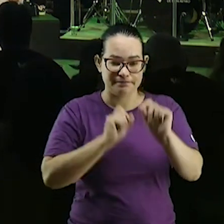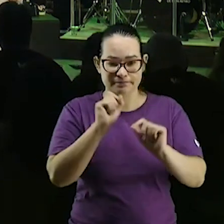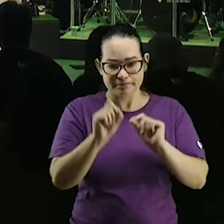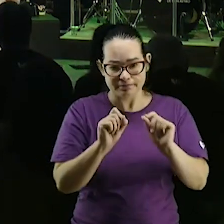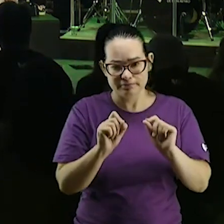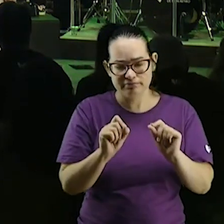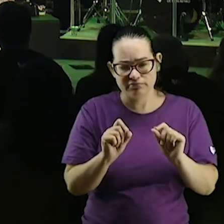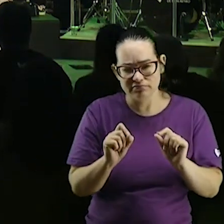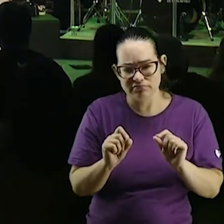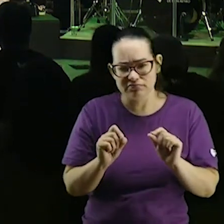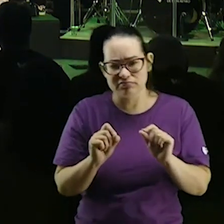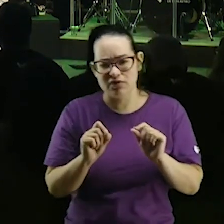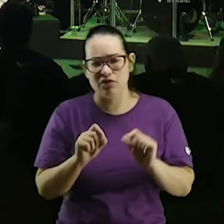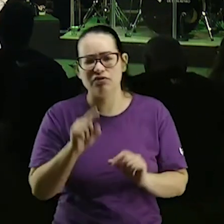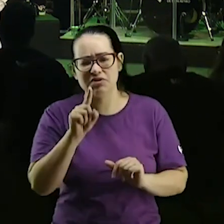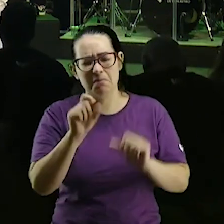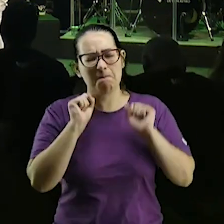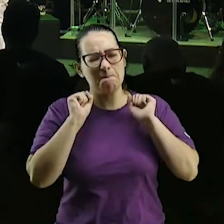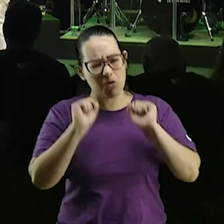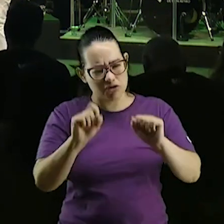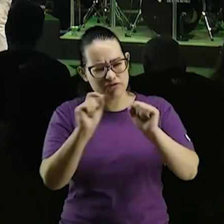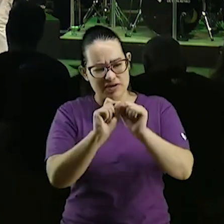você vai poder fazer o nós não fizemos